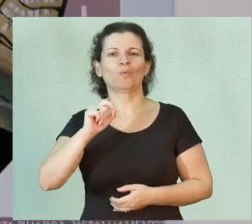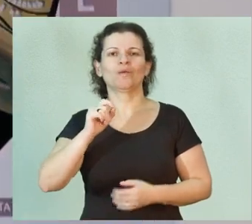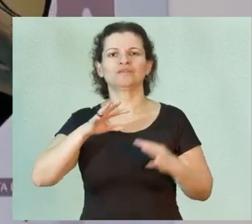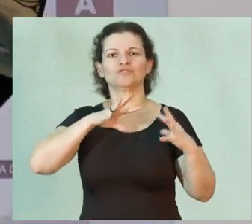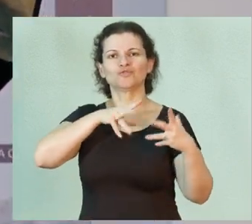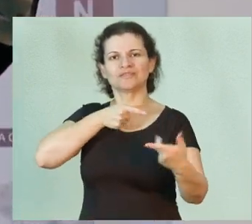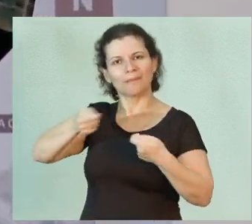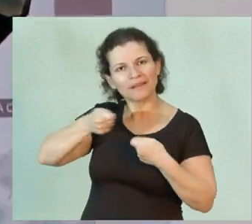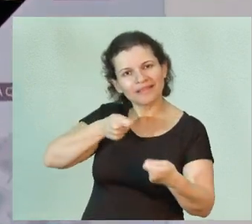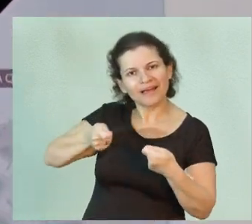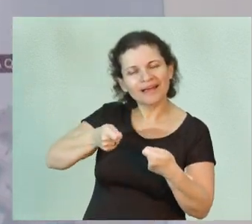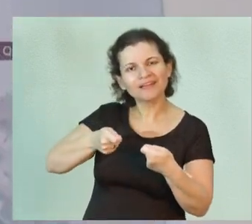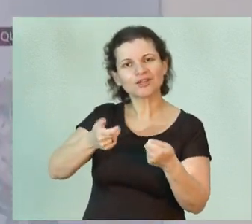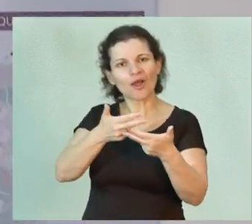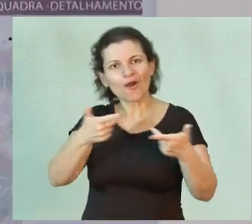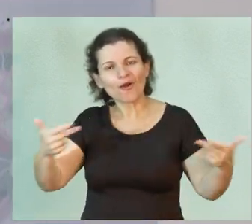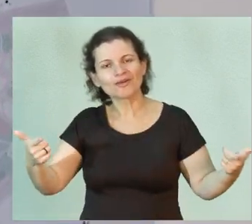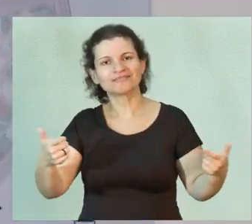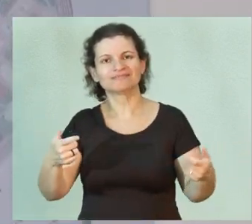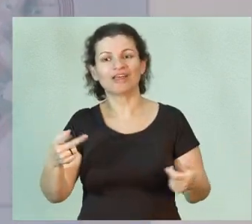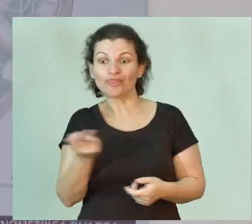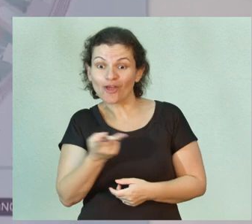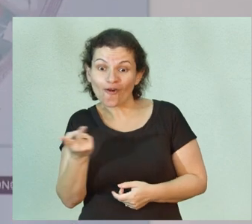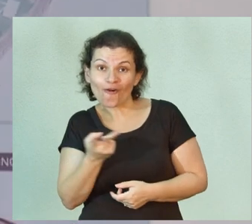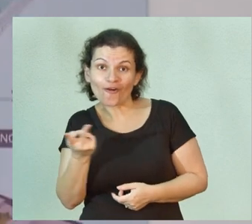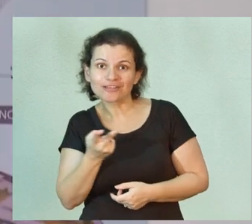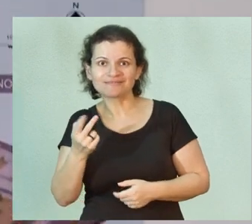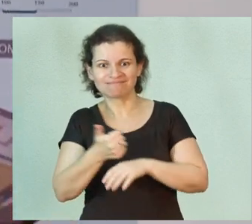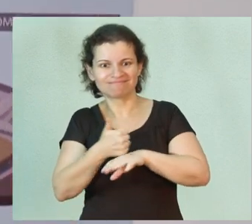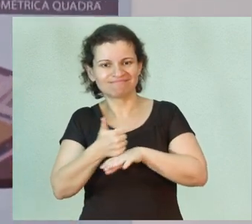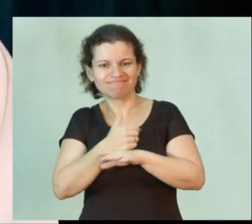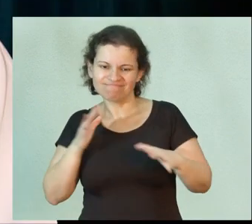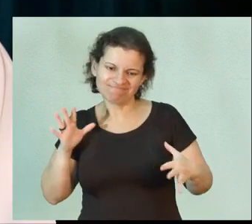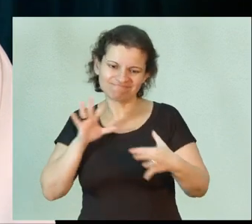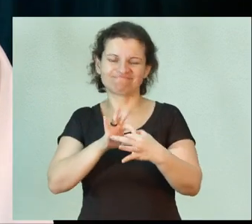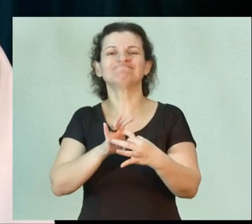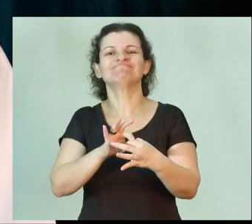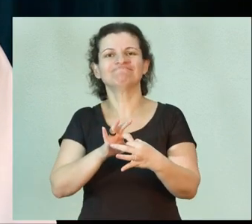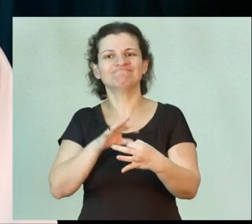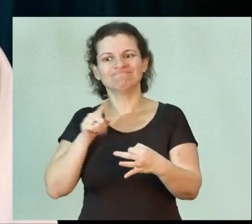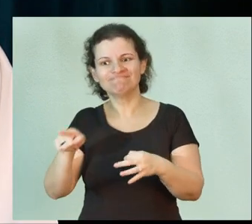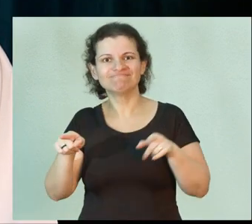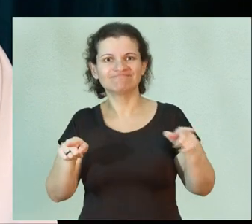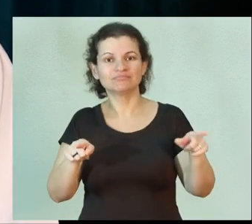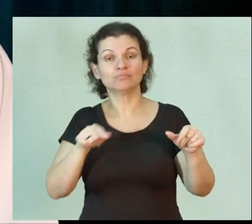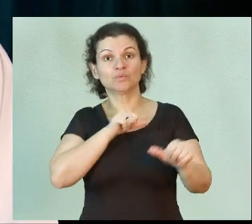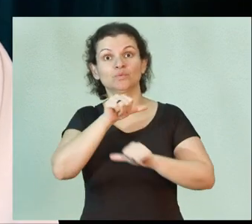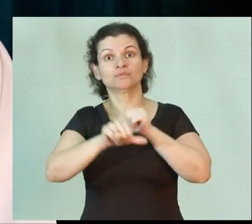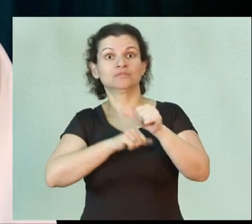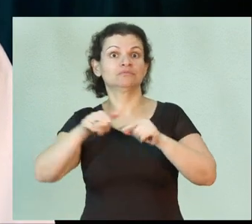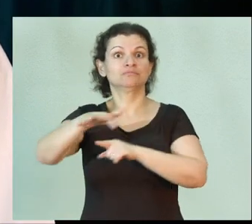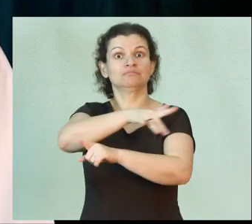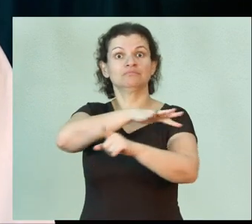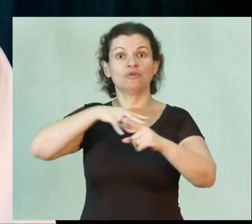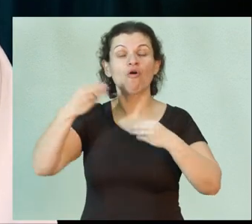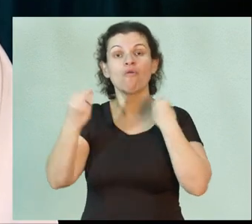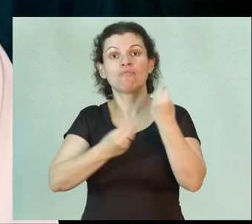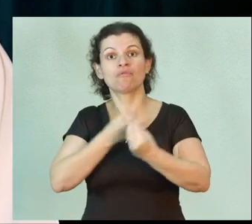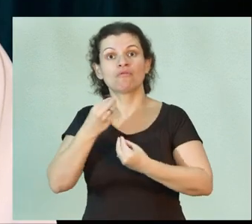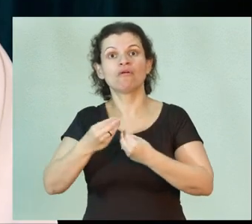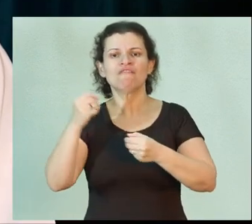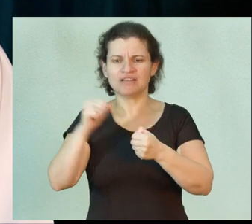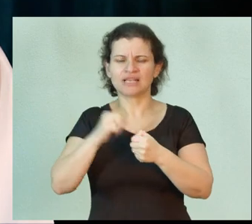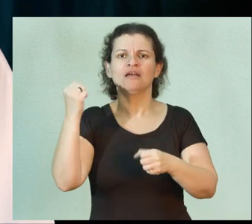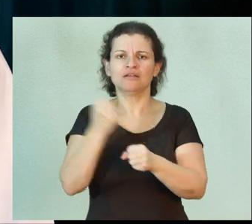sustentabilidade, pois os dois profissionais estão diretamente ligados à alteração do meio, nós vamos fazer